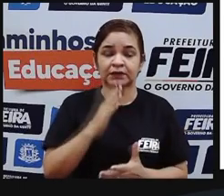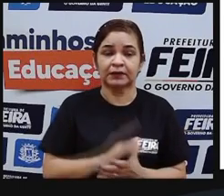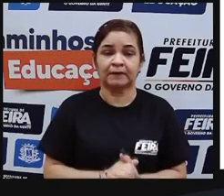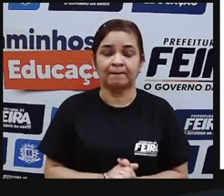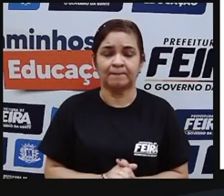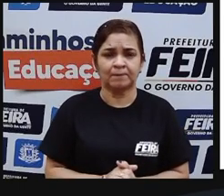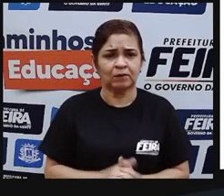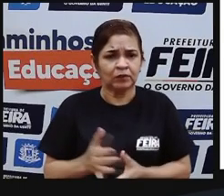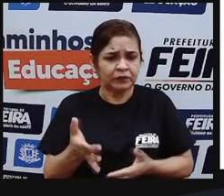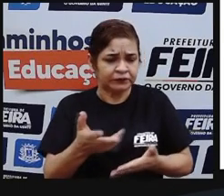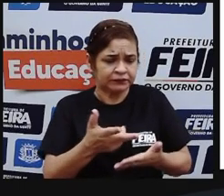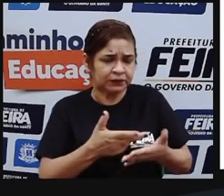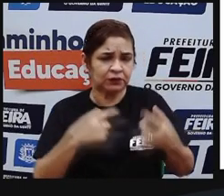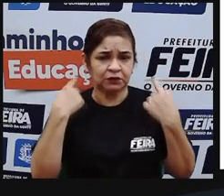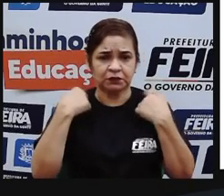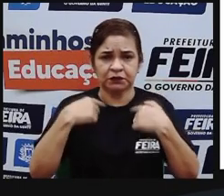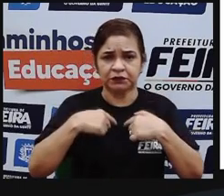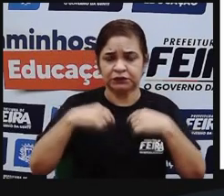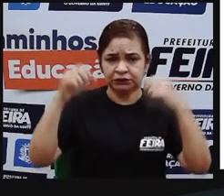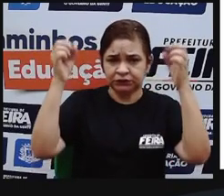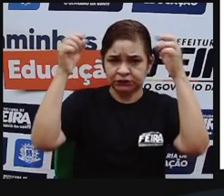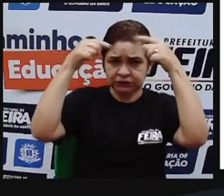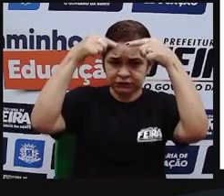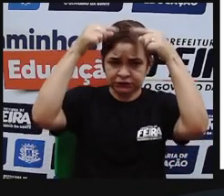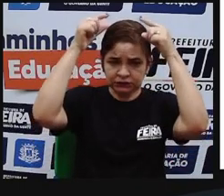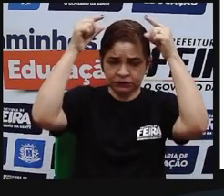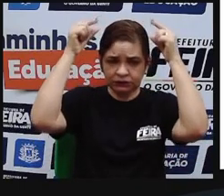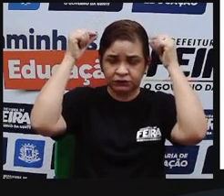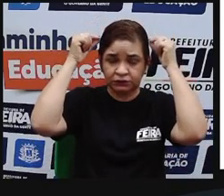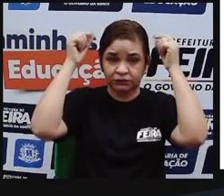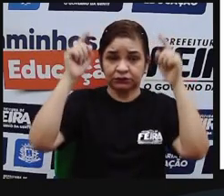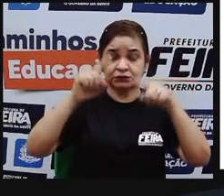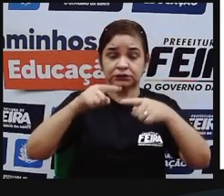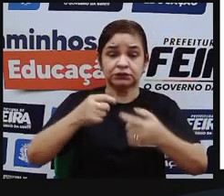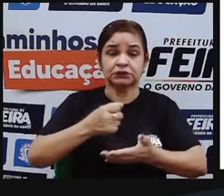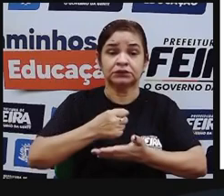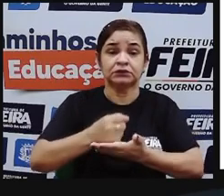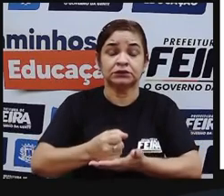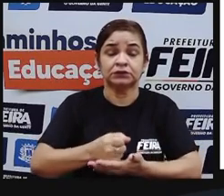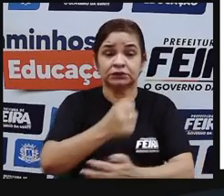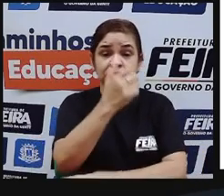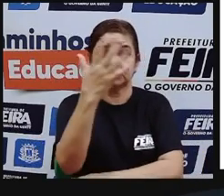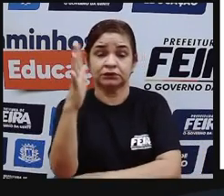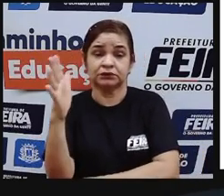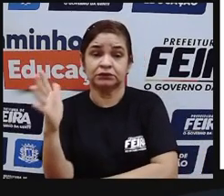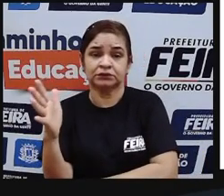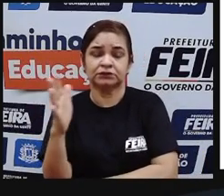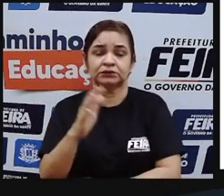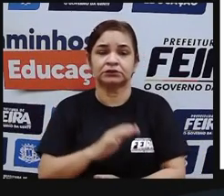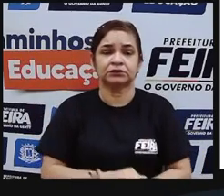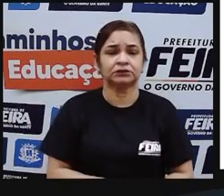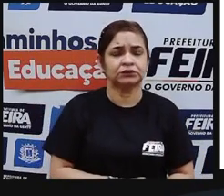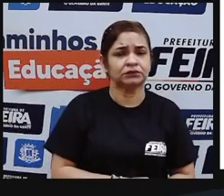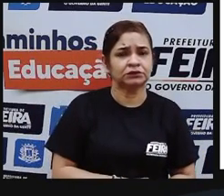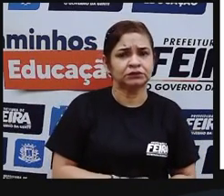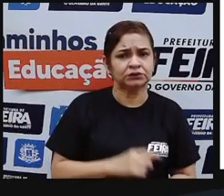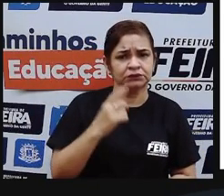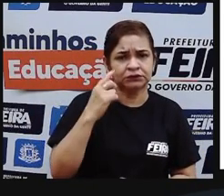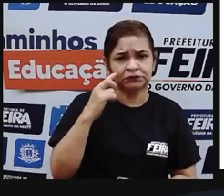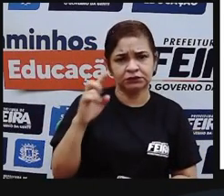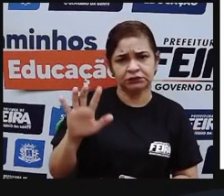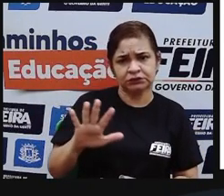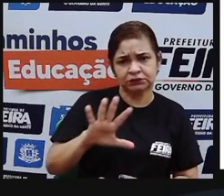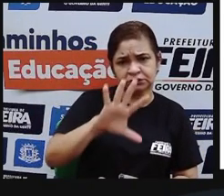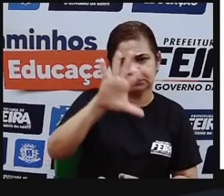artesanato. Eles são defensores da natureza e das florestas. No mapa, aí na